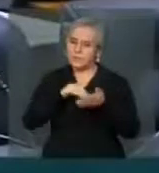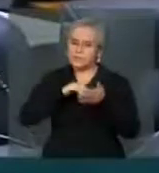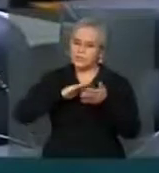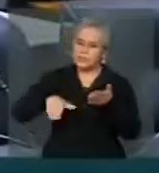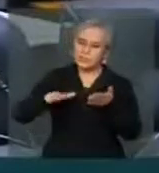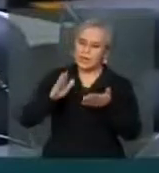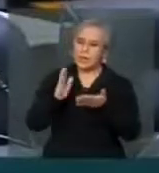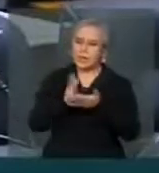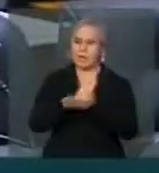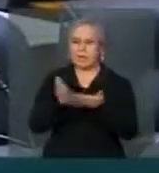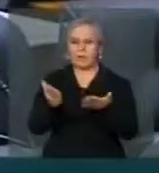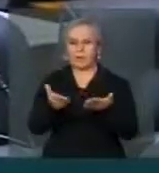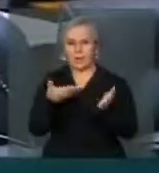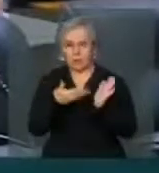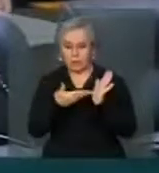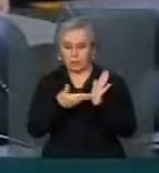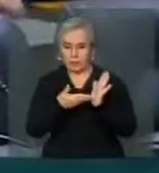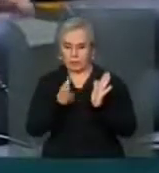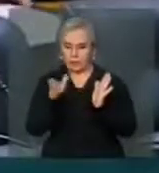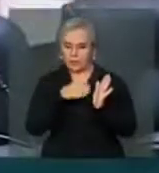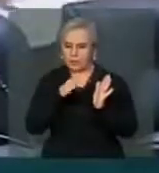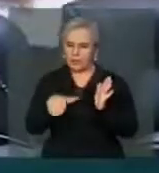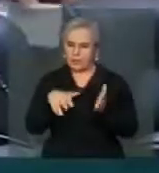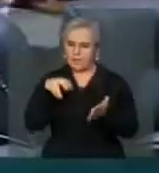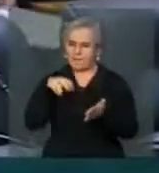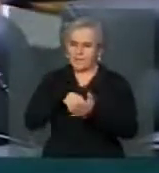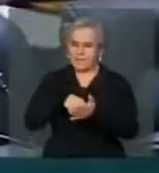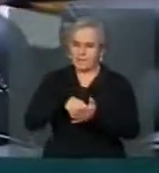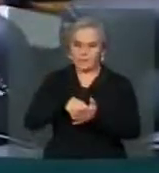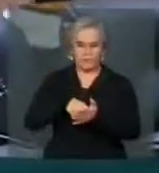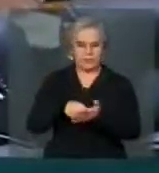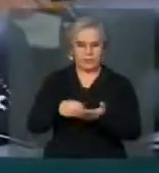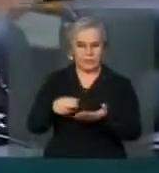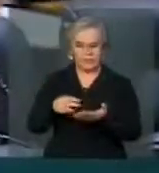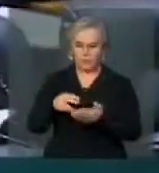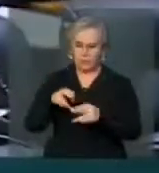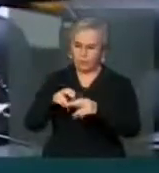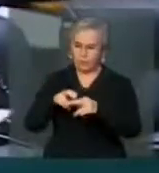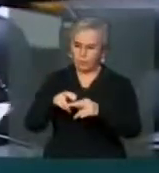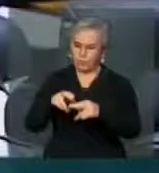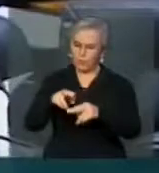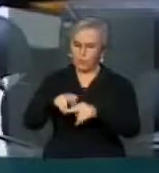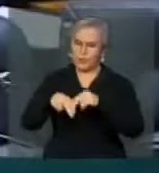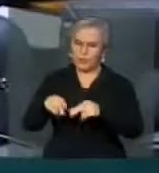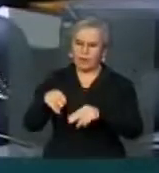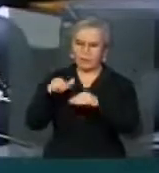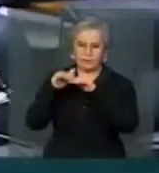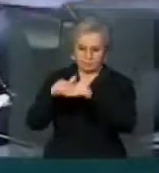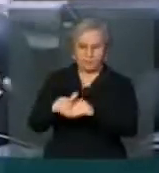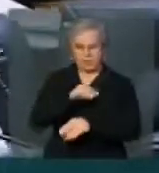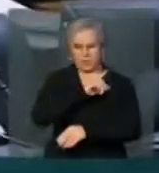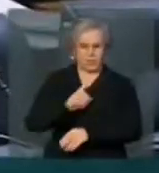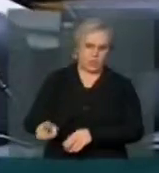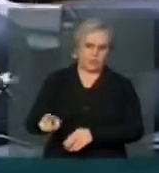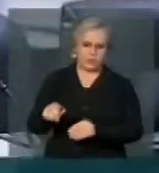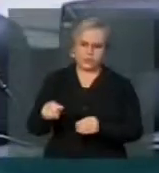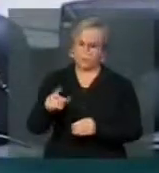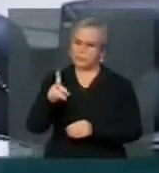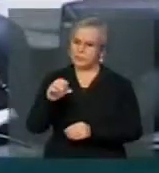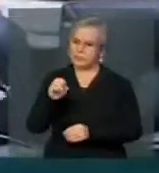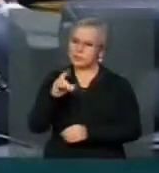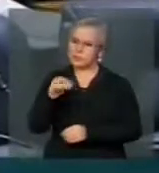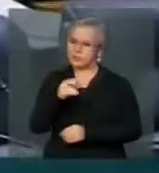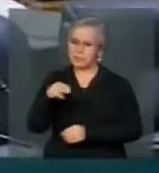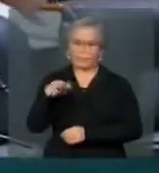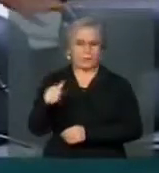policiais A extinção da pena de prisão disciplinar é um mecanismo para democratizar a ação da polícia militar